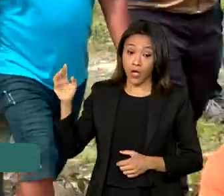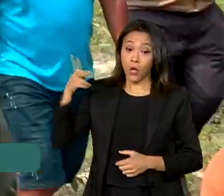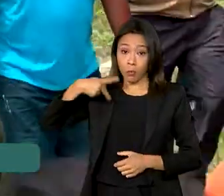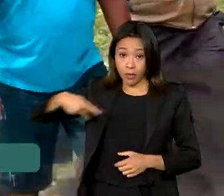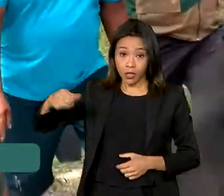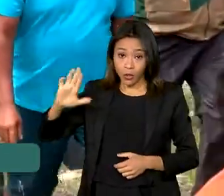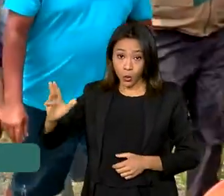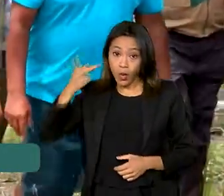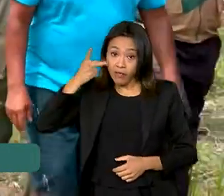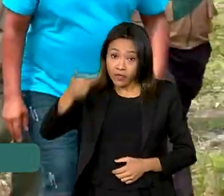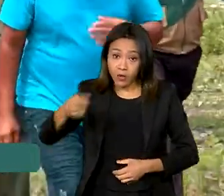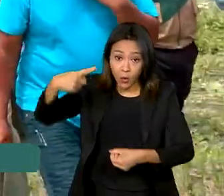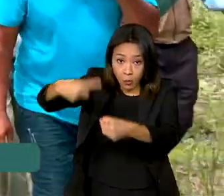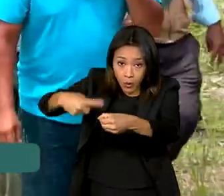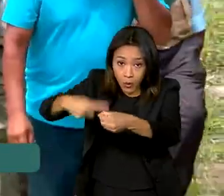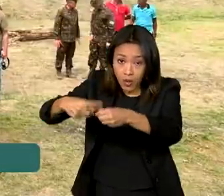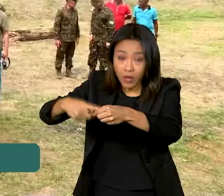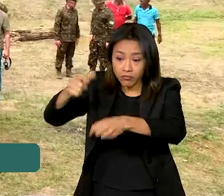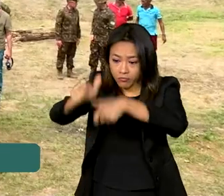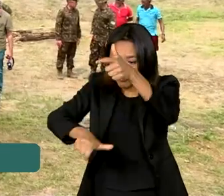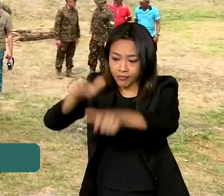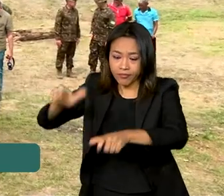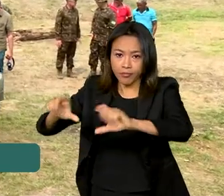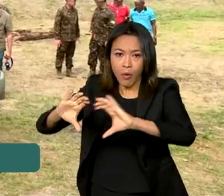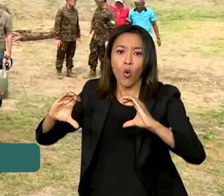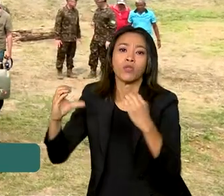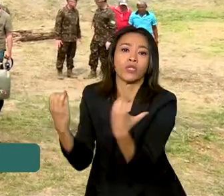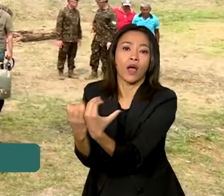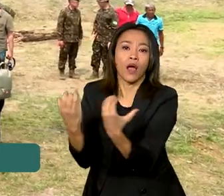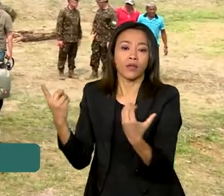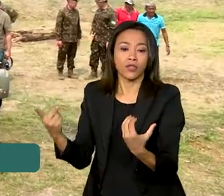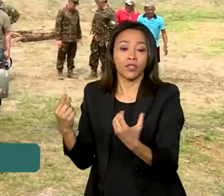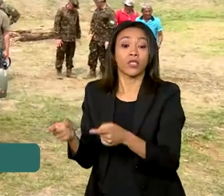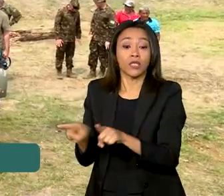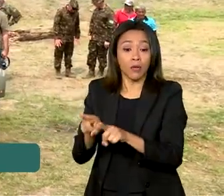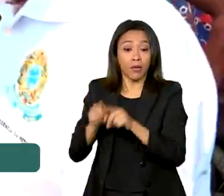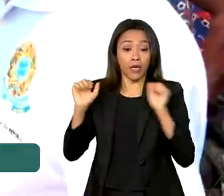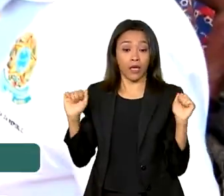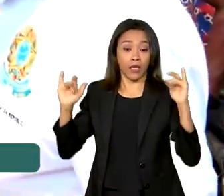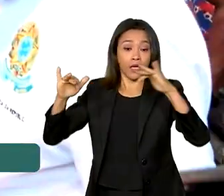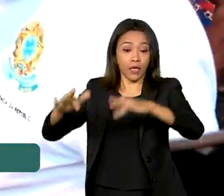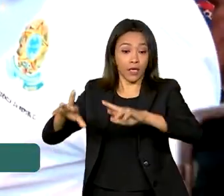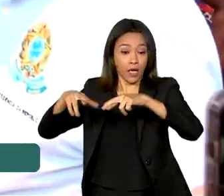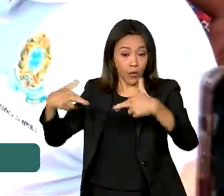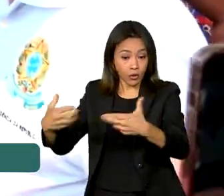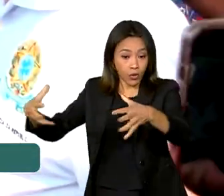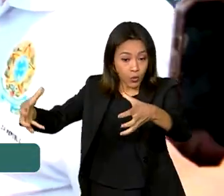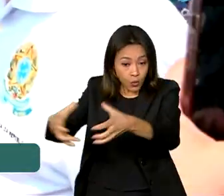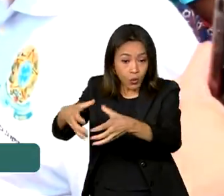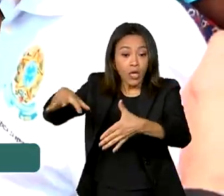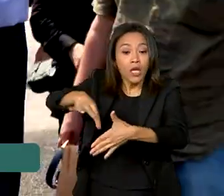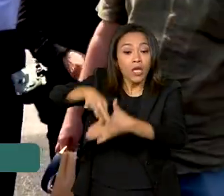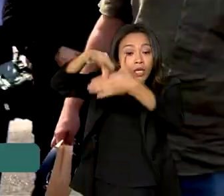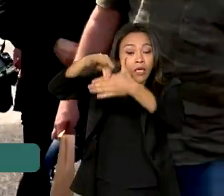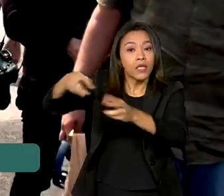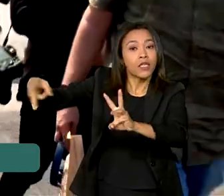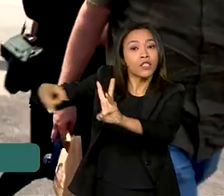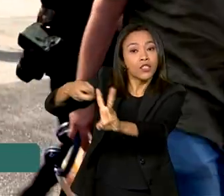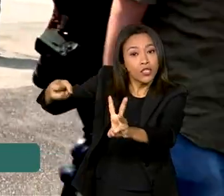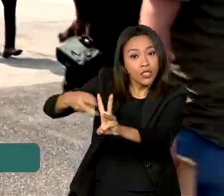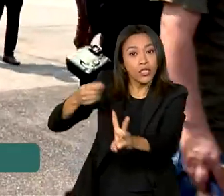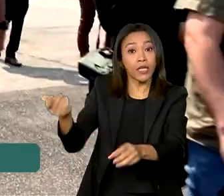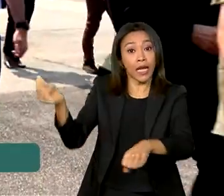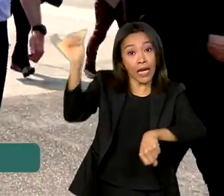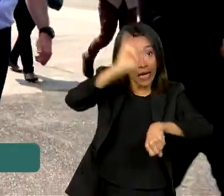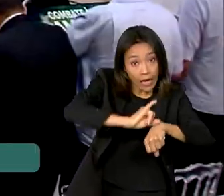as comunidades de Manaqueri e Tefé. Lula também se reuniu com moradores e conversou com lideranças indígenas. Na capital,